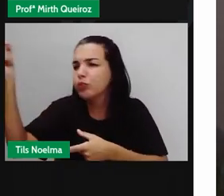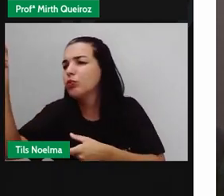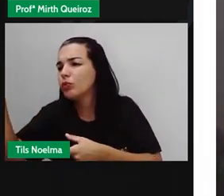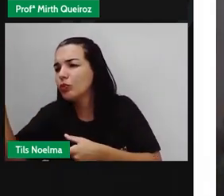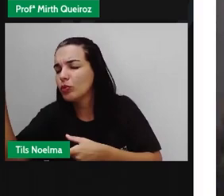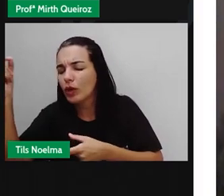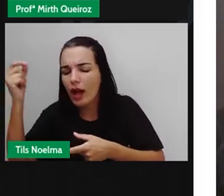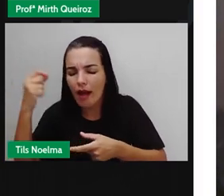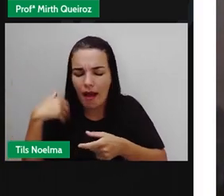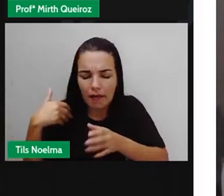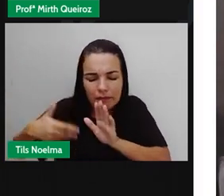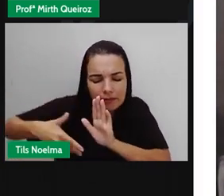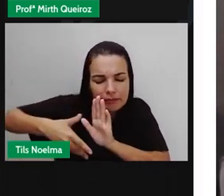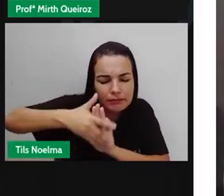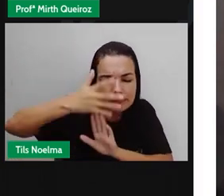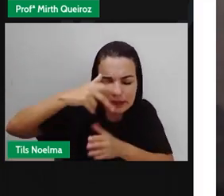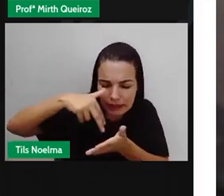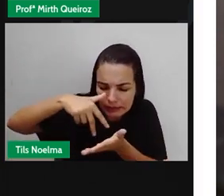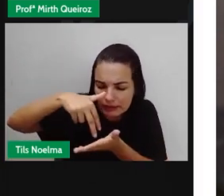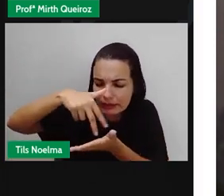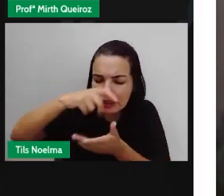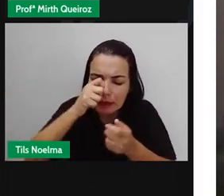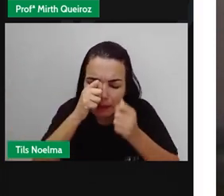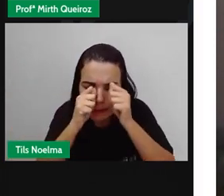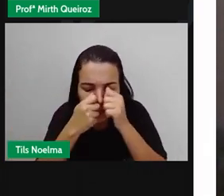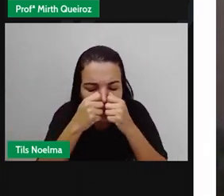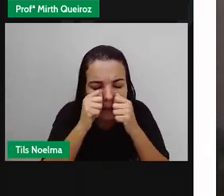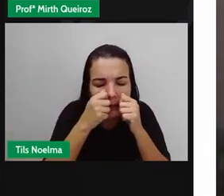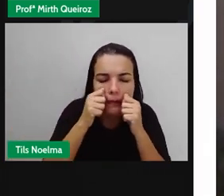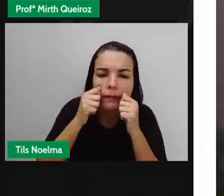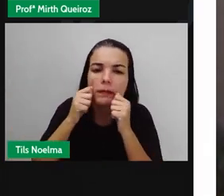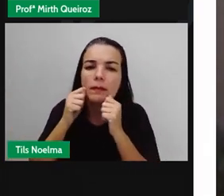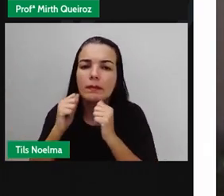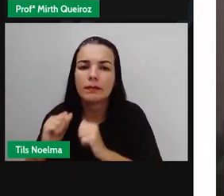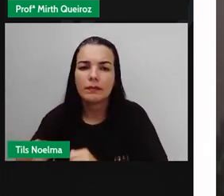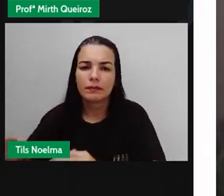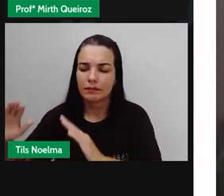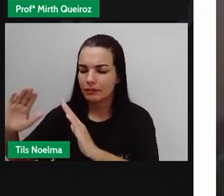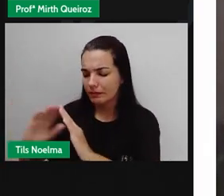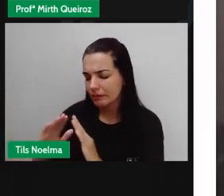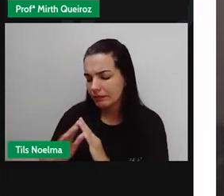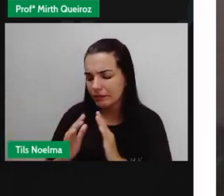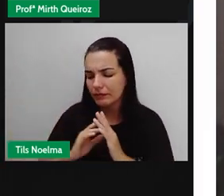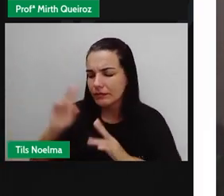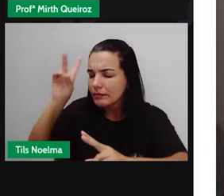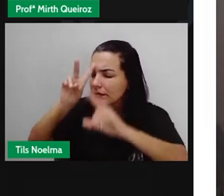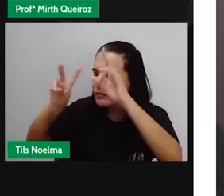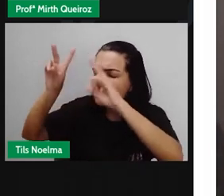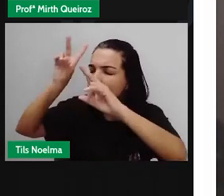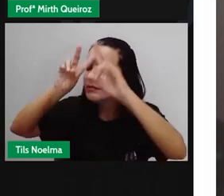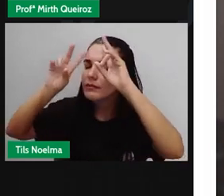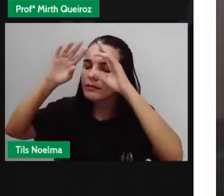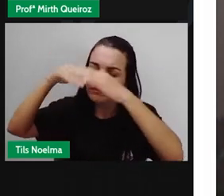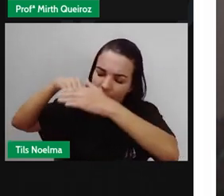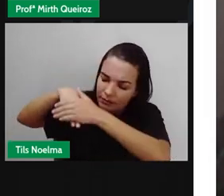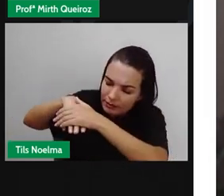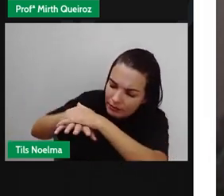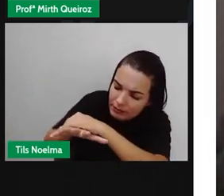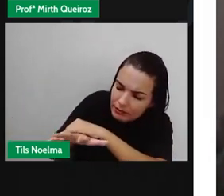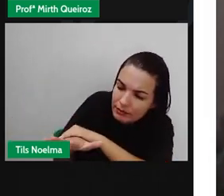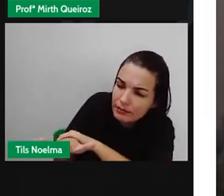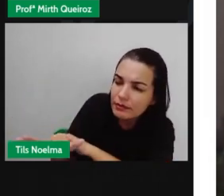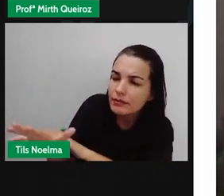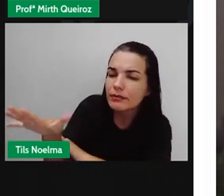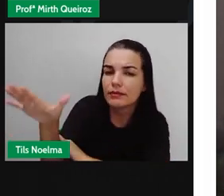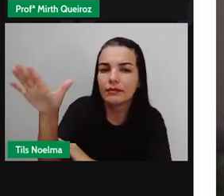deixando as marcas do choro nas carcaças do curral e as lembranças do torrão no fundo do maculão